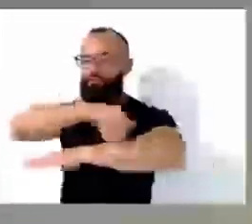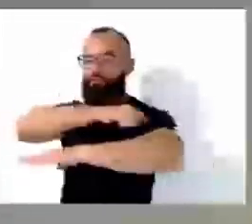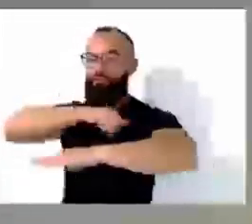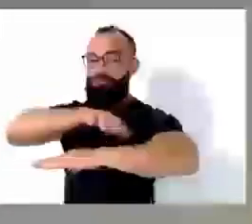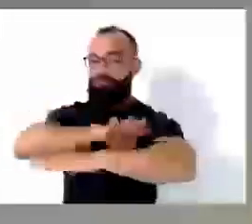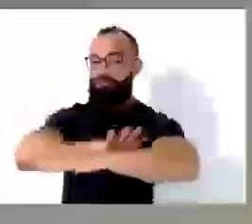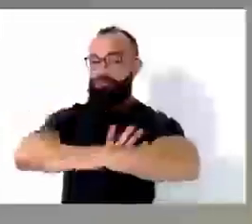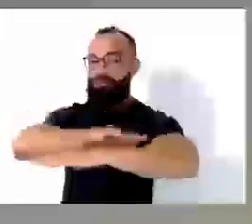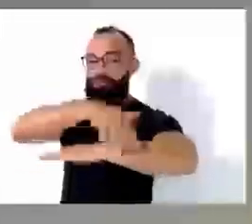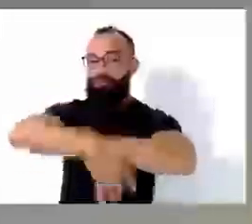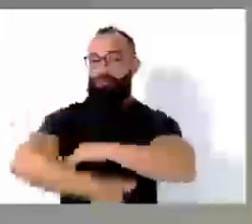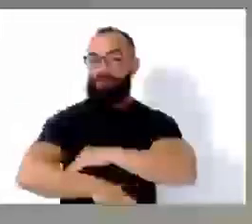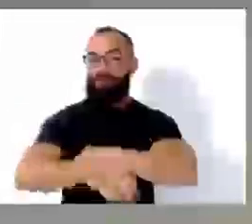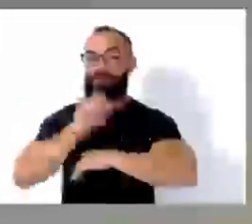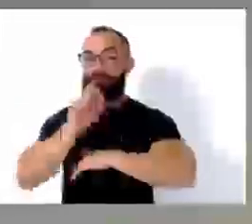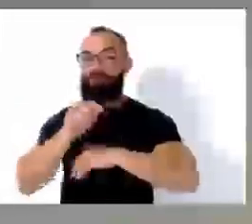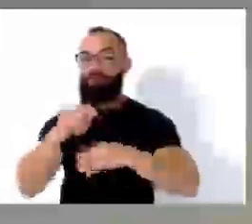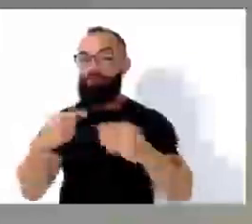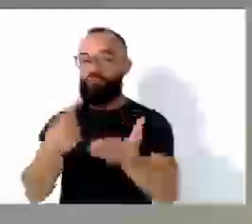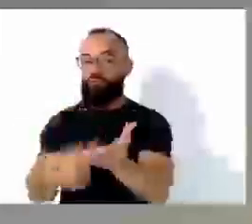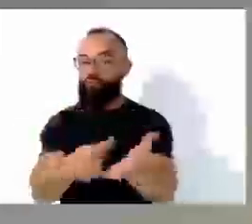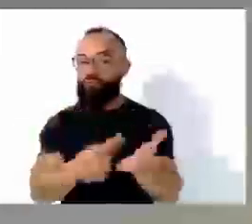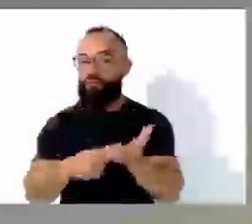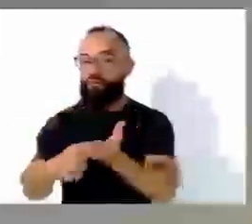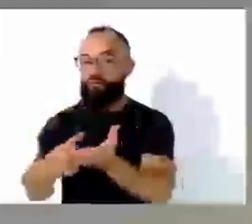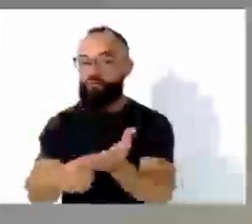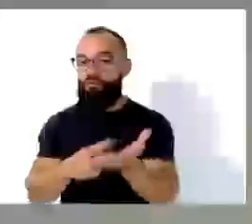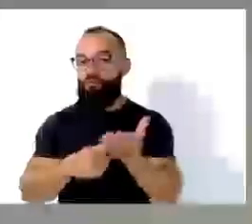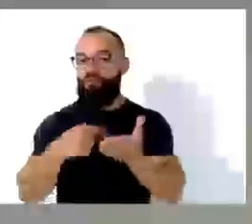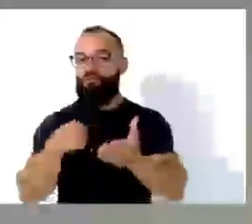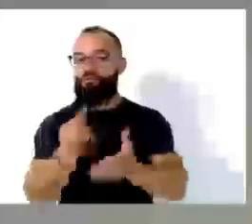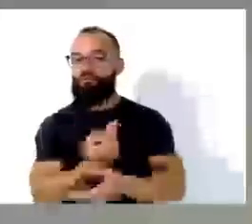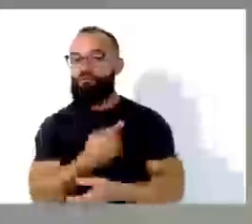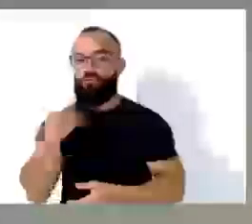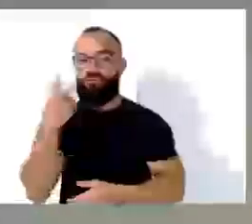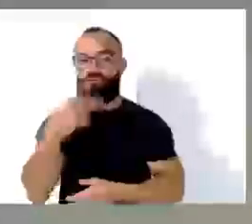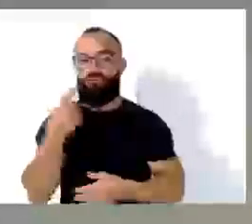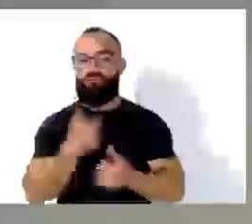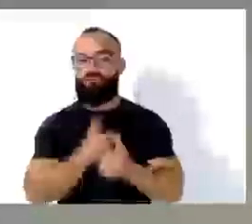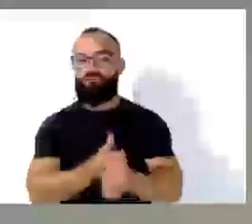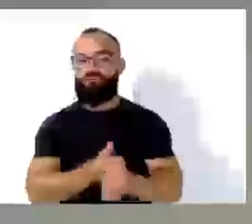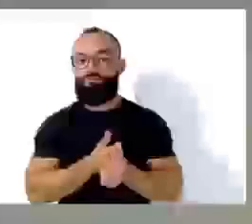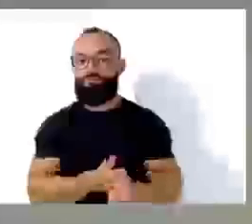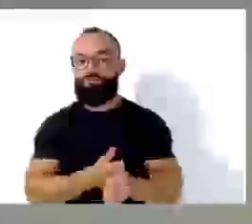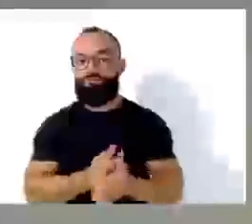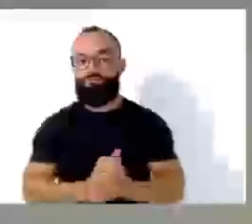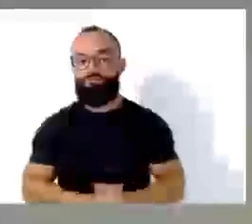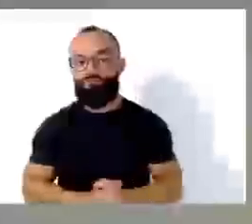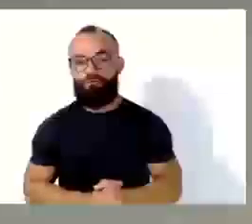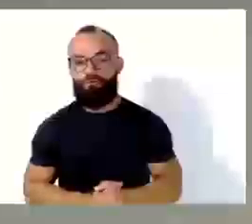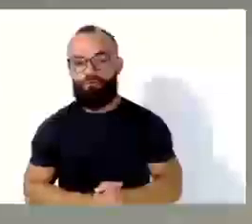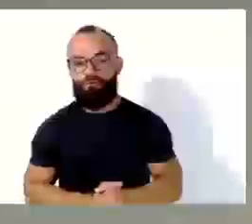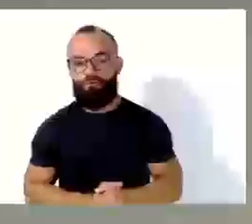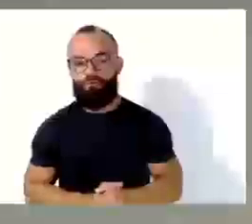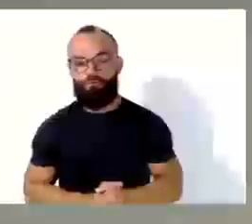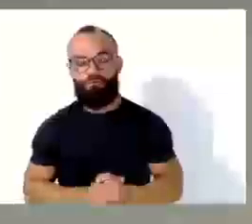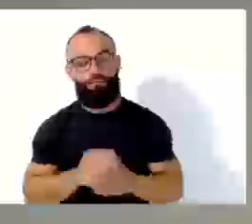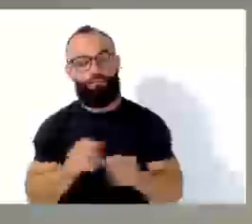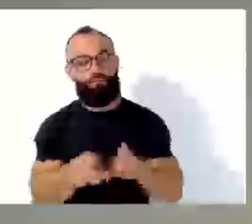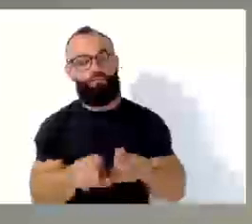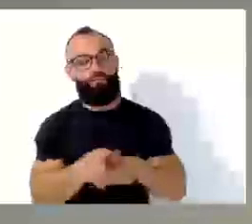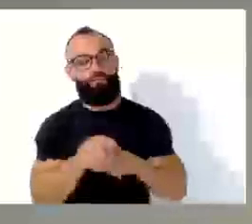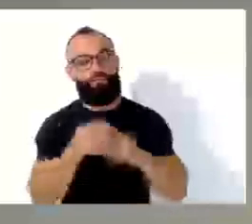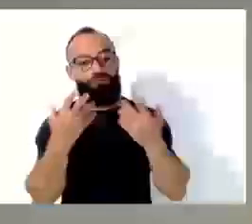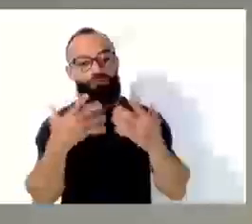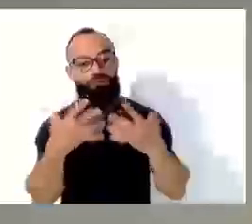Então, eles que entram no acordo. Claro que essa casa aqui vai estar sempre acompanhando e sempre tomando as devidas providências. Também parabenizo o Poder Executivo